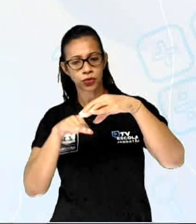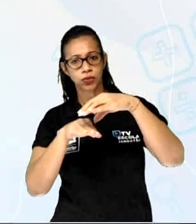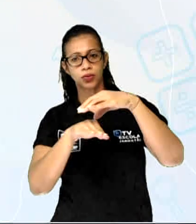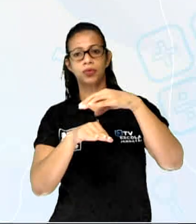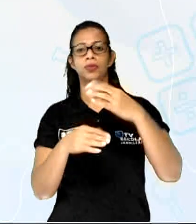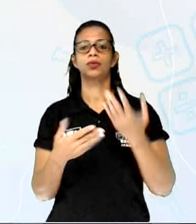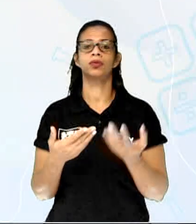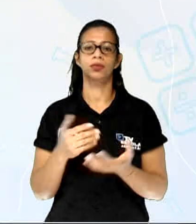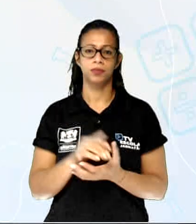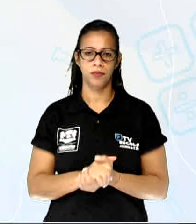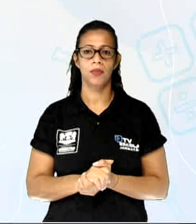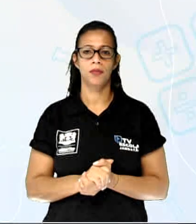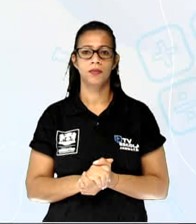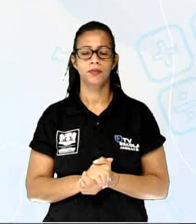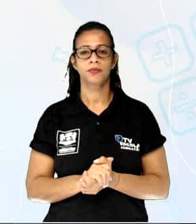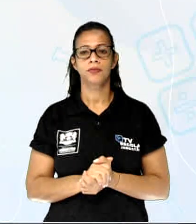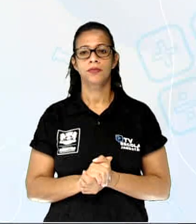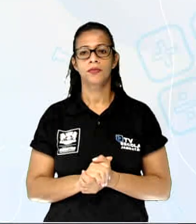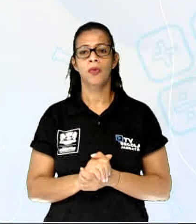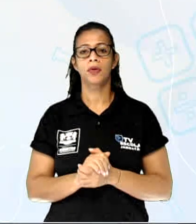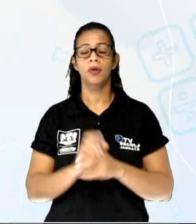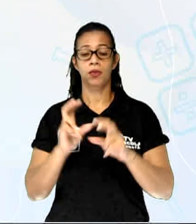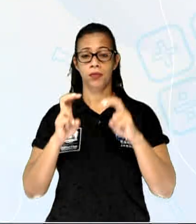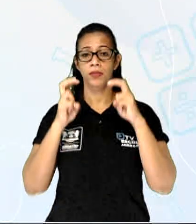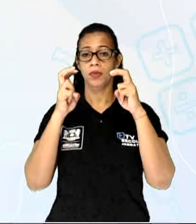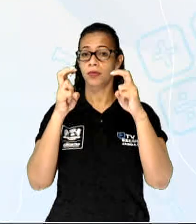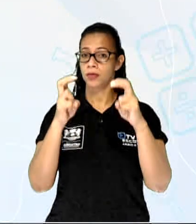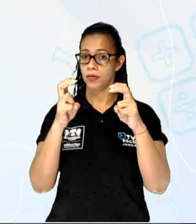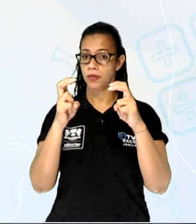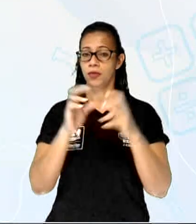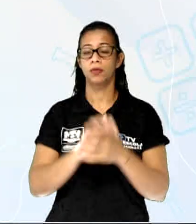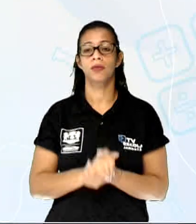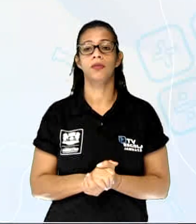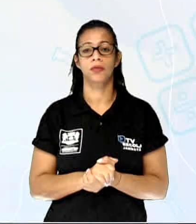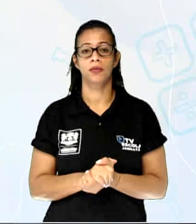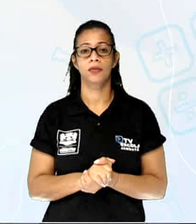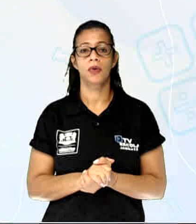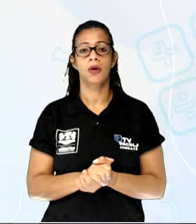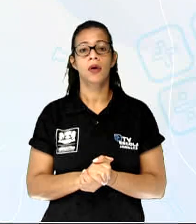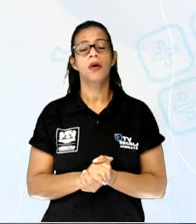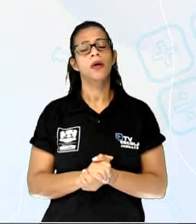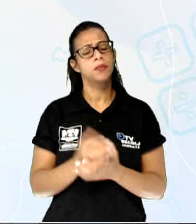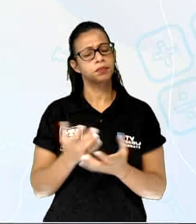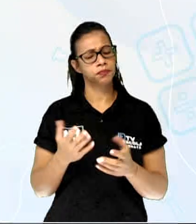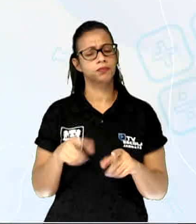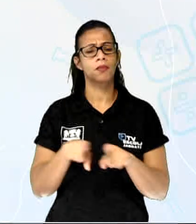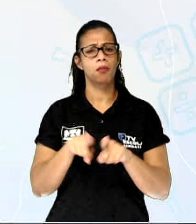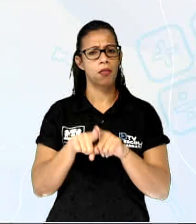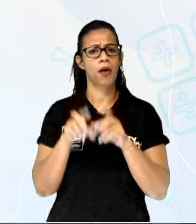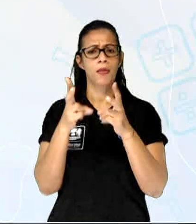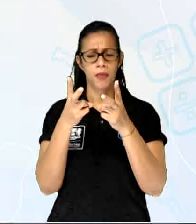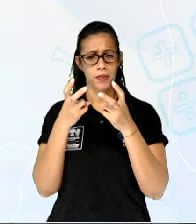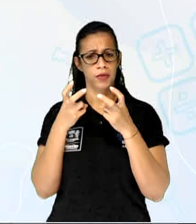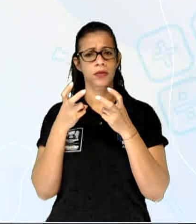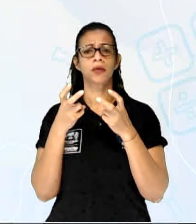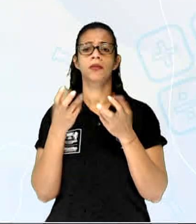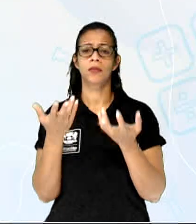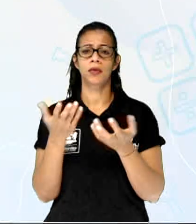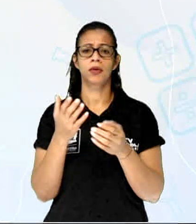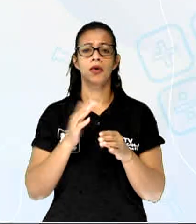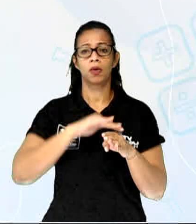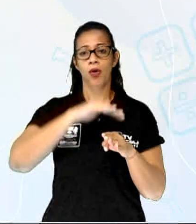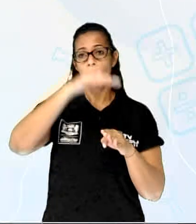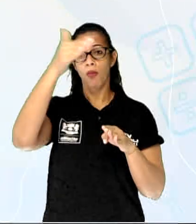estação de metrô, a gente tem o teleférico. Pela legenda, a gente vê o que é área de praia, o que é morro, o que é área construída.